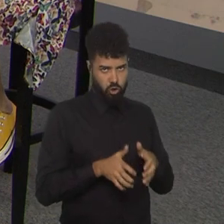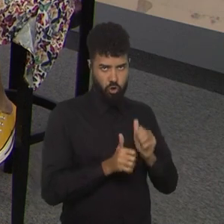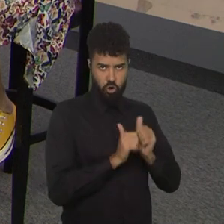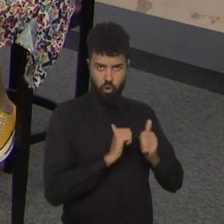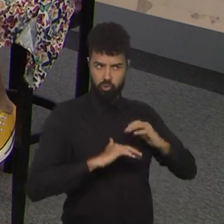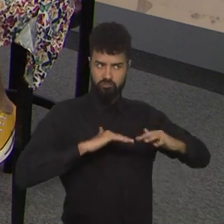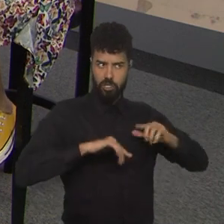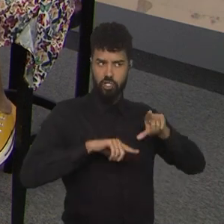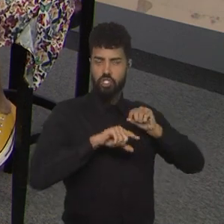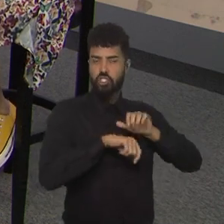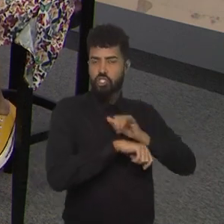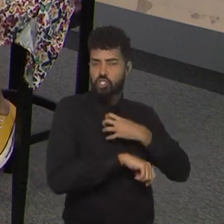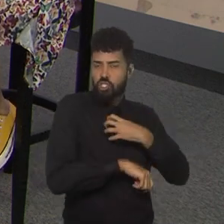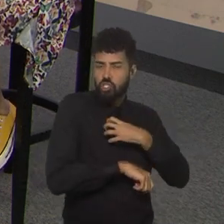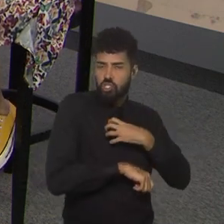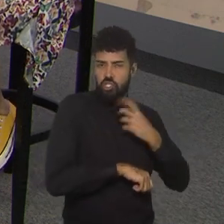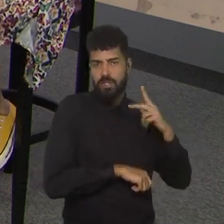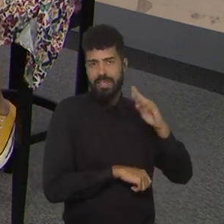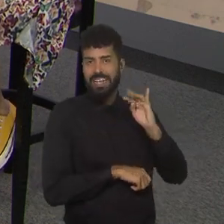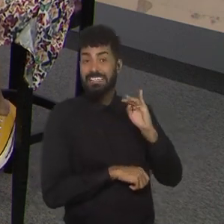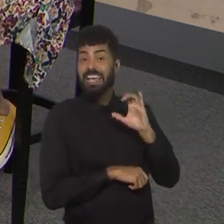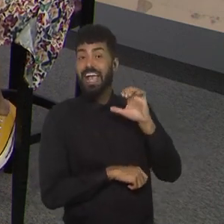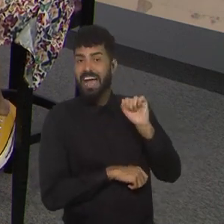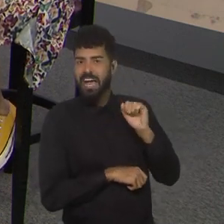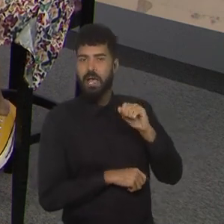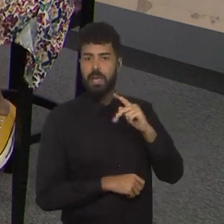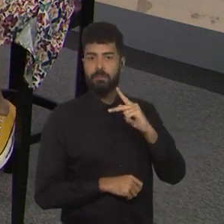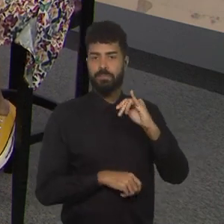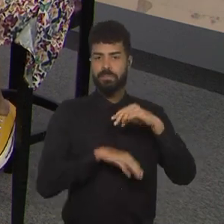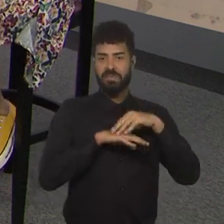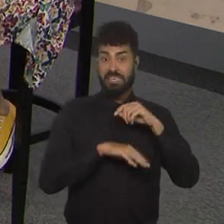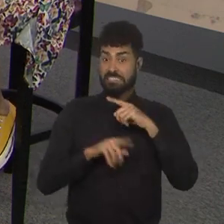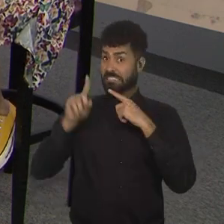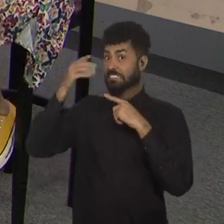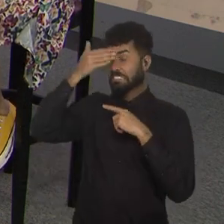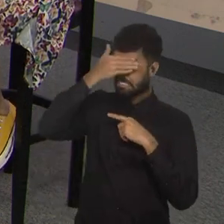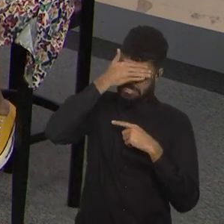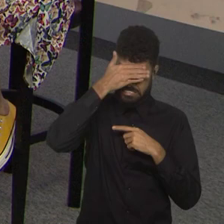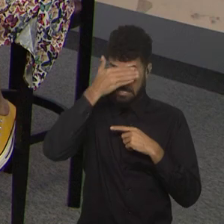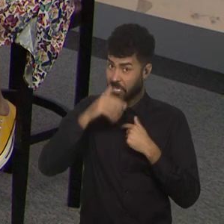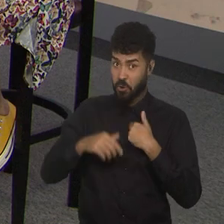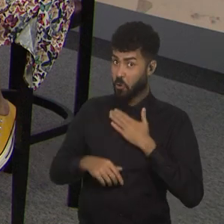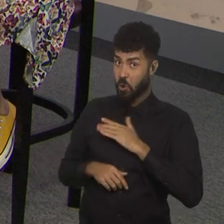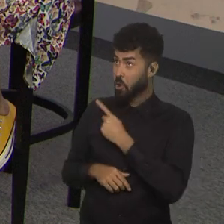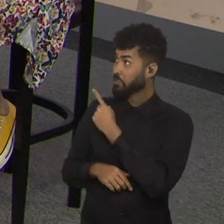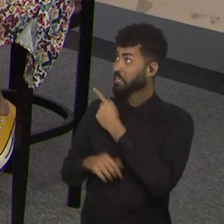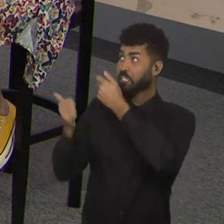gosta da tática que ela colocou, e ela não gosta, conta para mim.